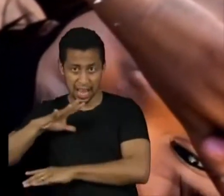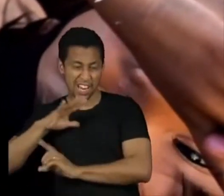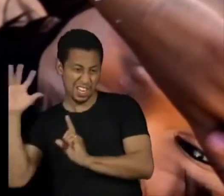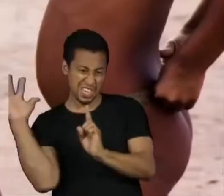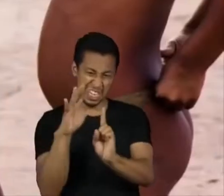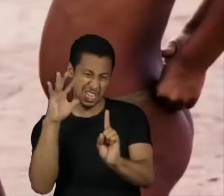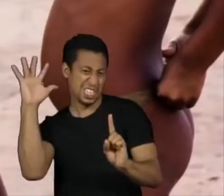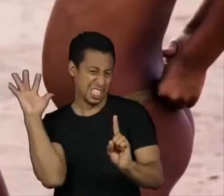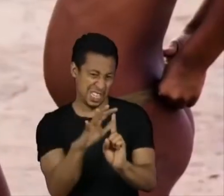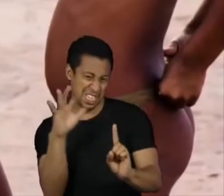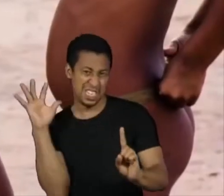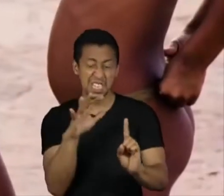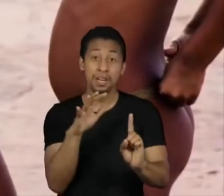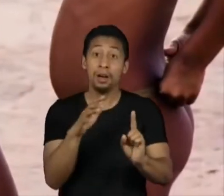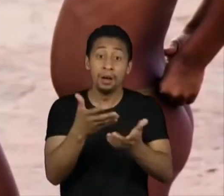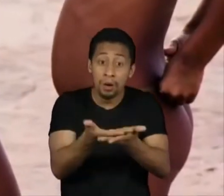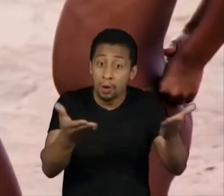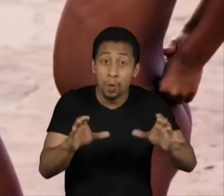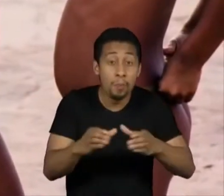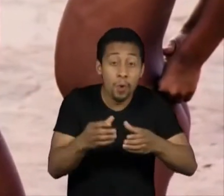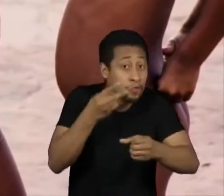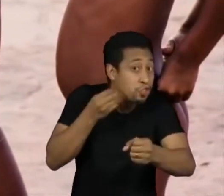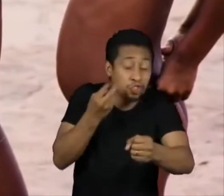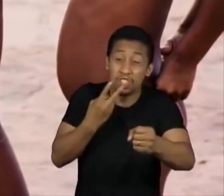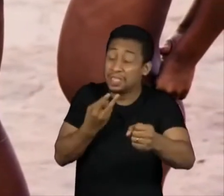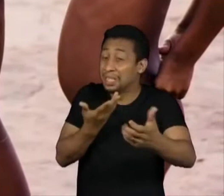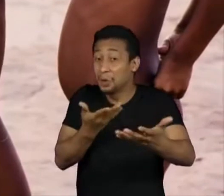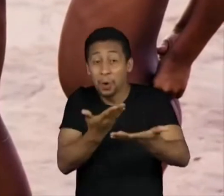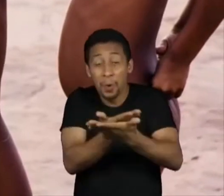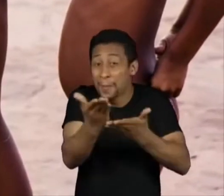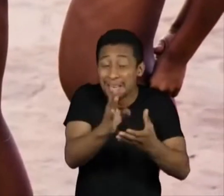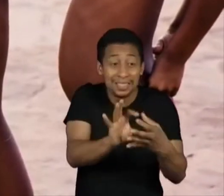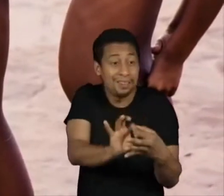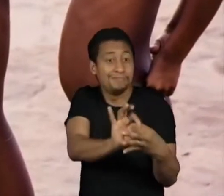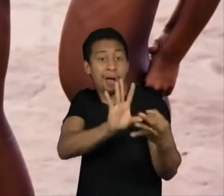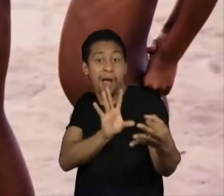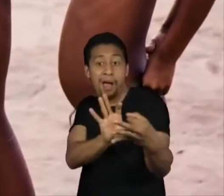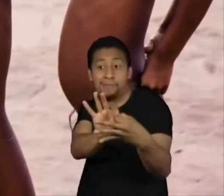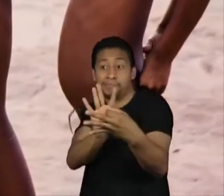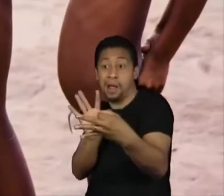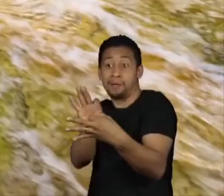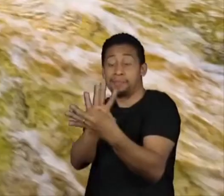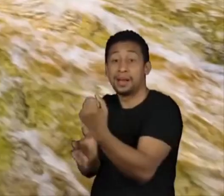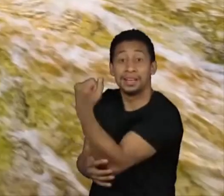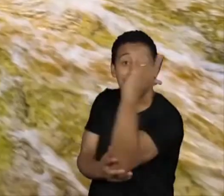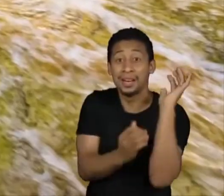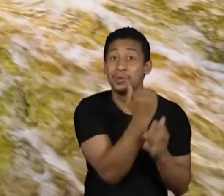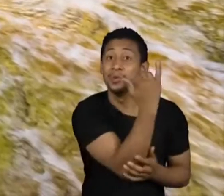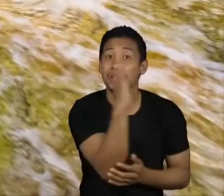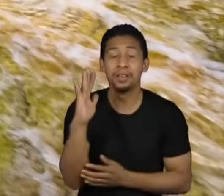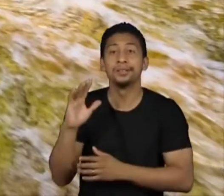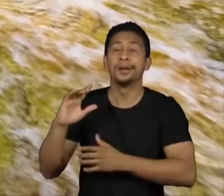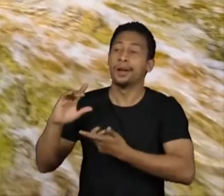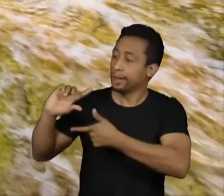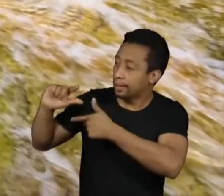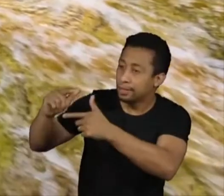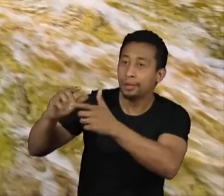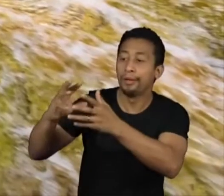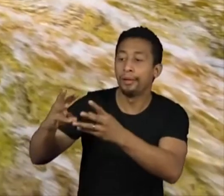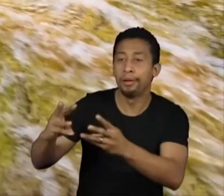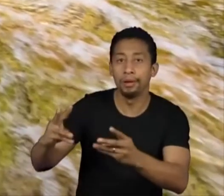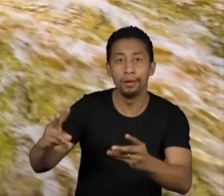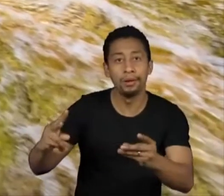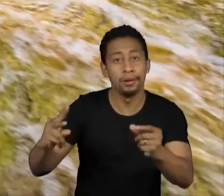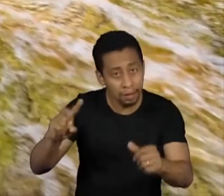transmitir mais esses saberes. Então, com algumas influências que foram chegando para eles, eles foram entendendo que aquilo